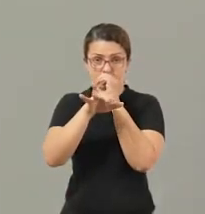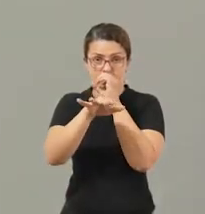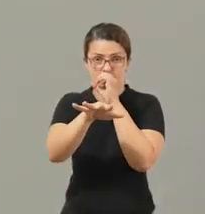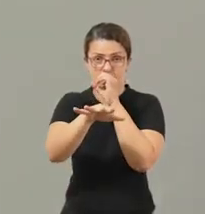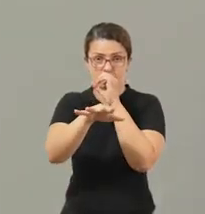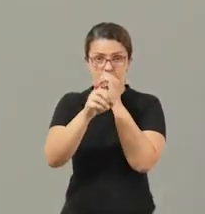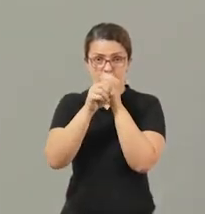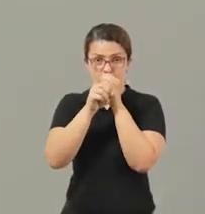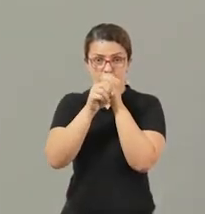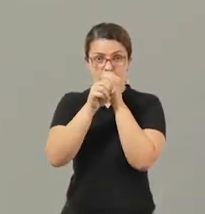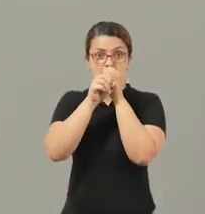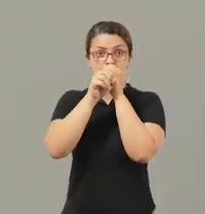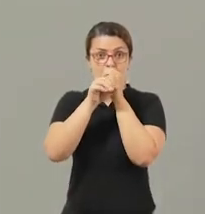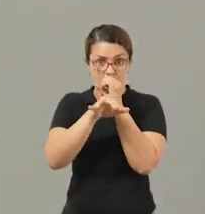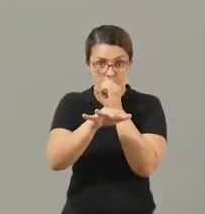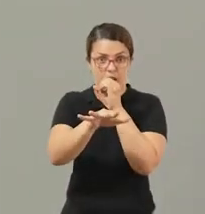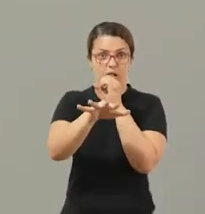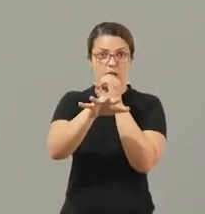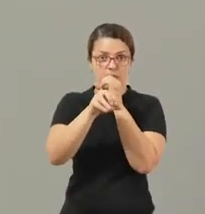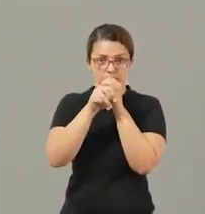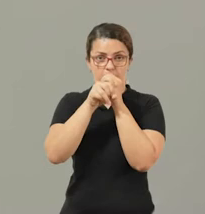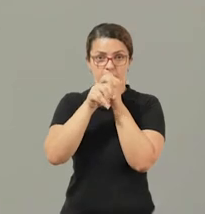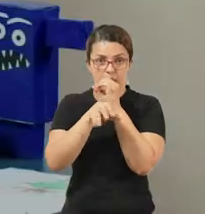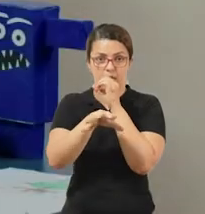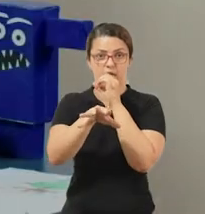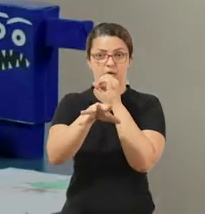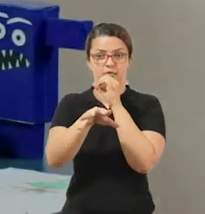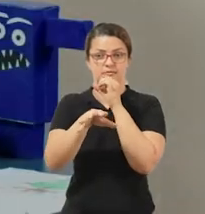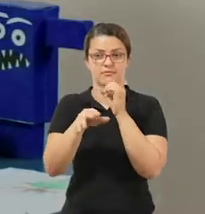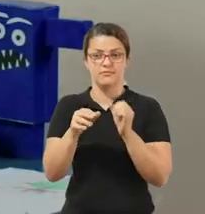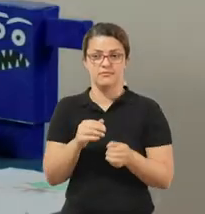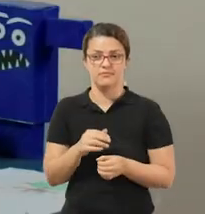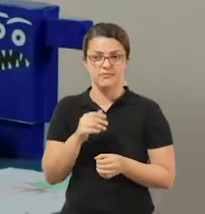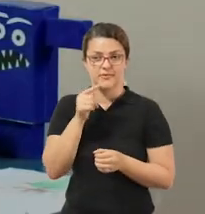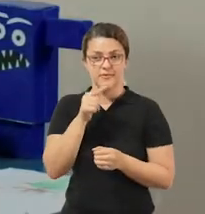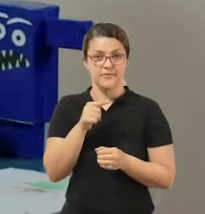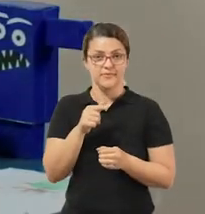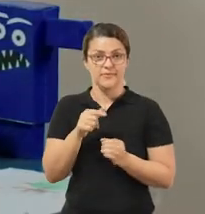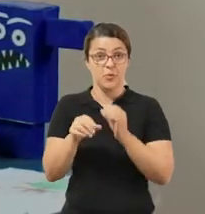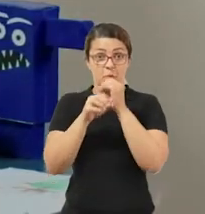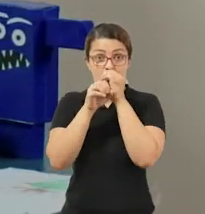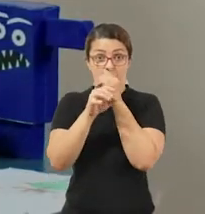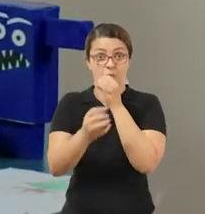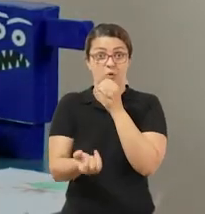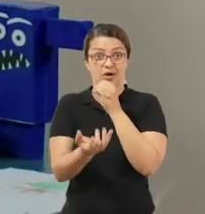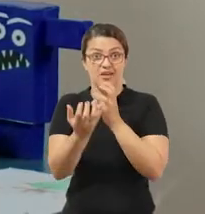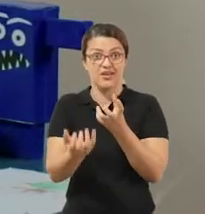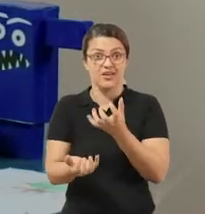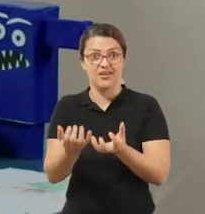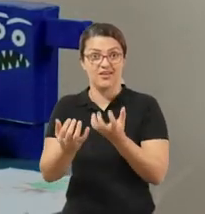Dá um sopro bem forte e vai sair foguinho.